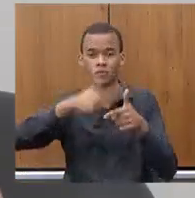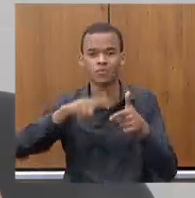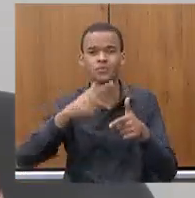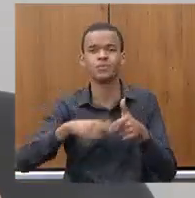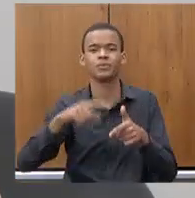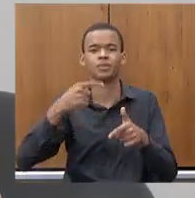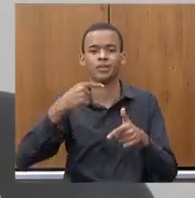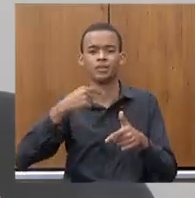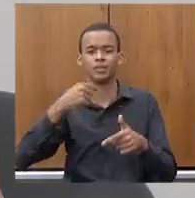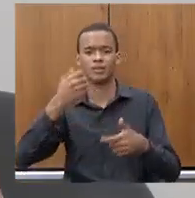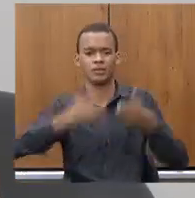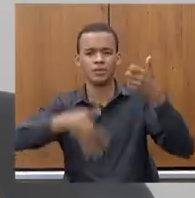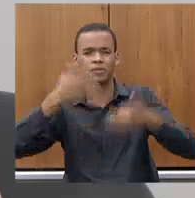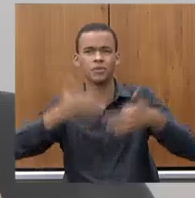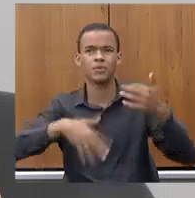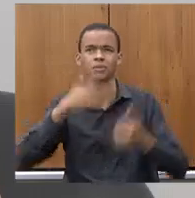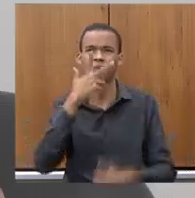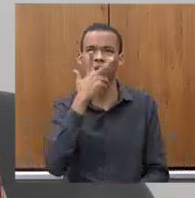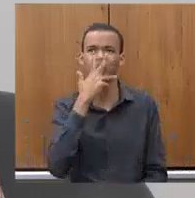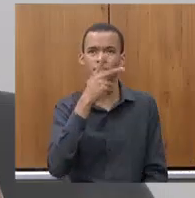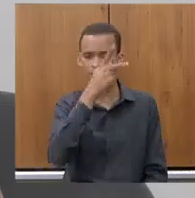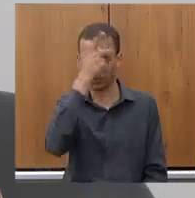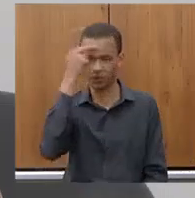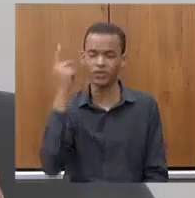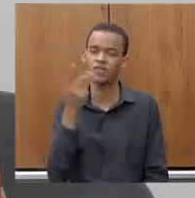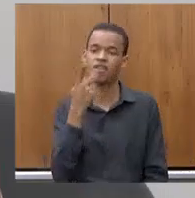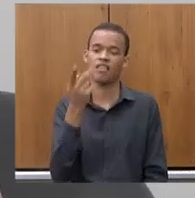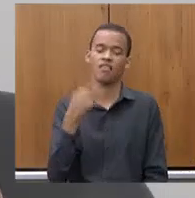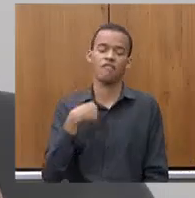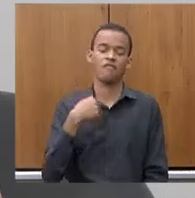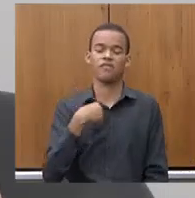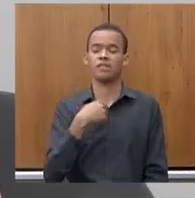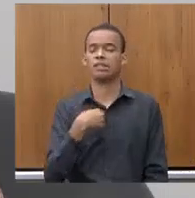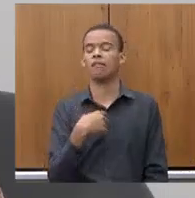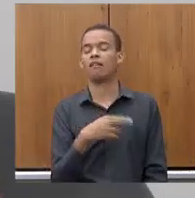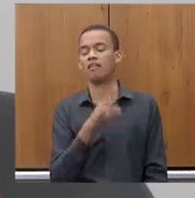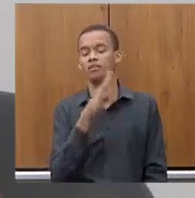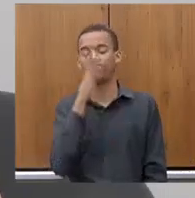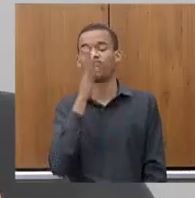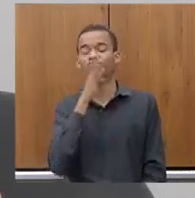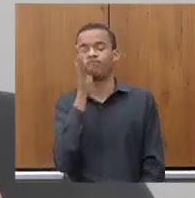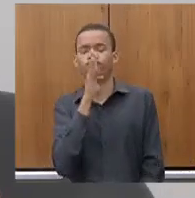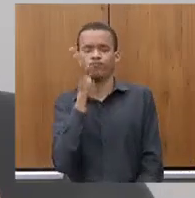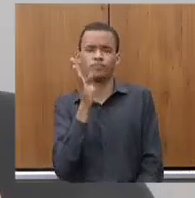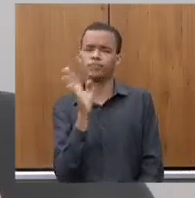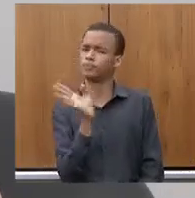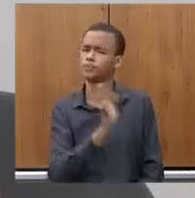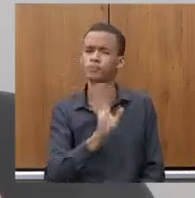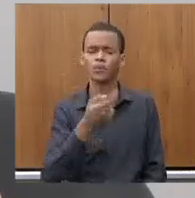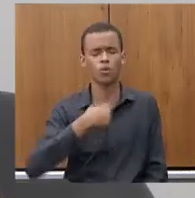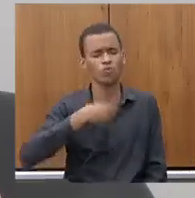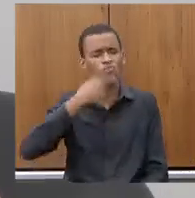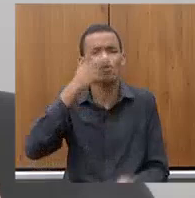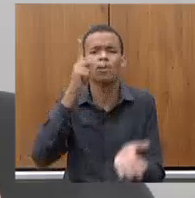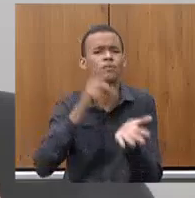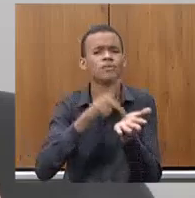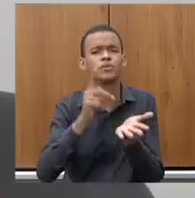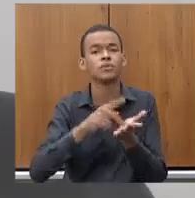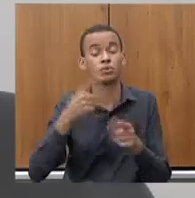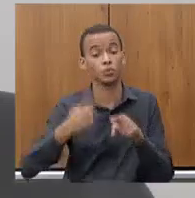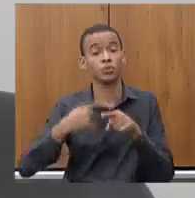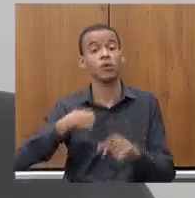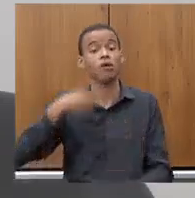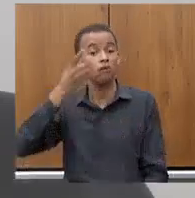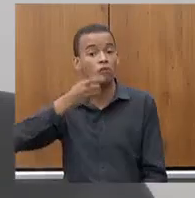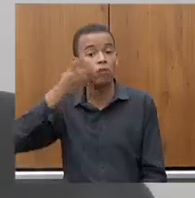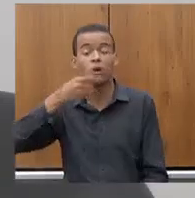trazidos como ironia, sabe, sobre falta d'água. Lamento muito, porque é real. O que eu não faço é utilizar da minha condição de deputada